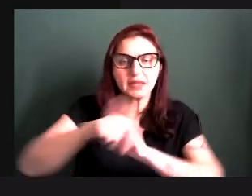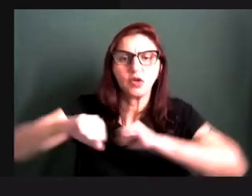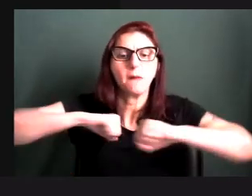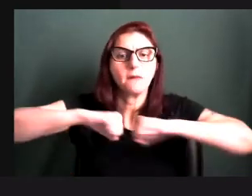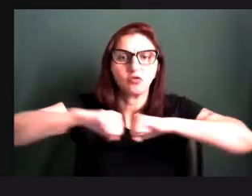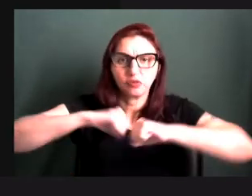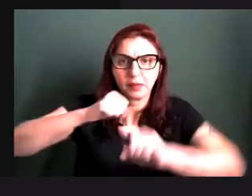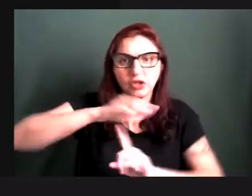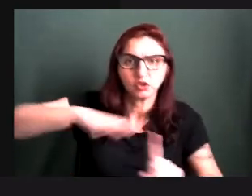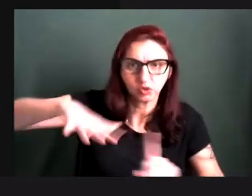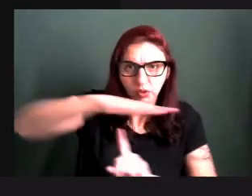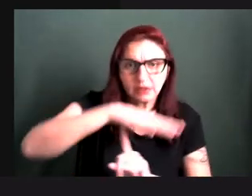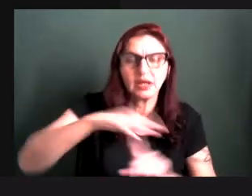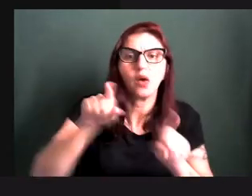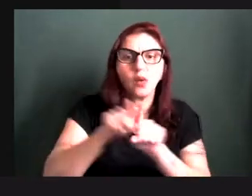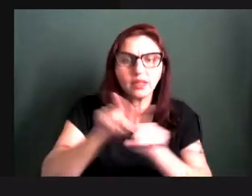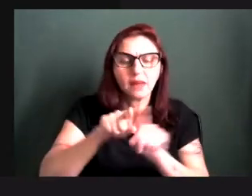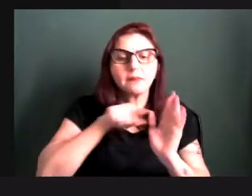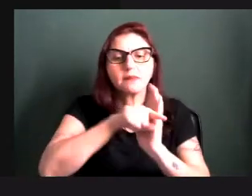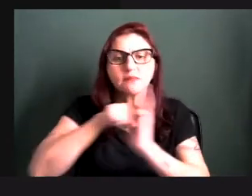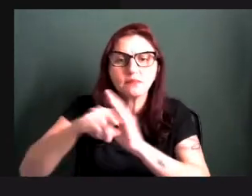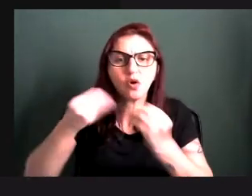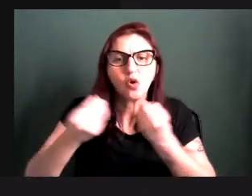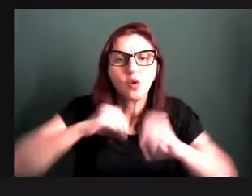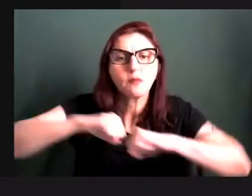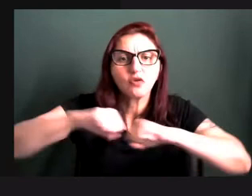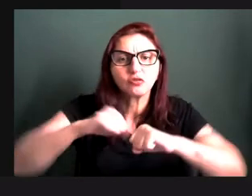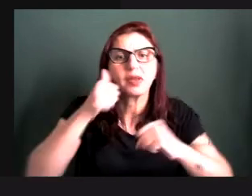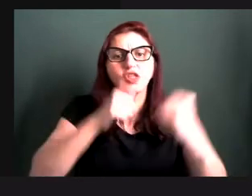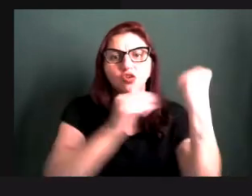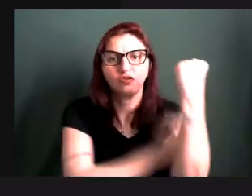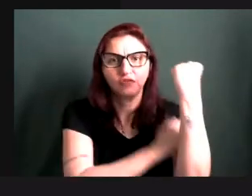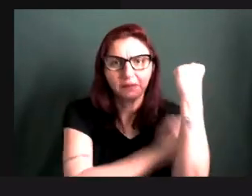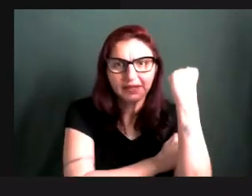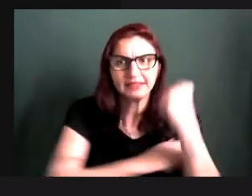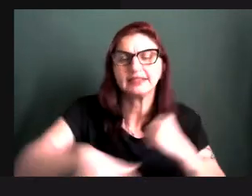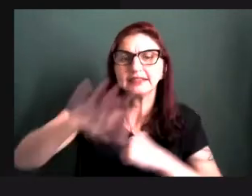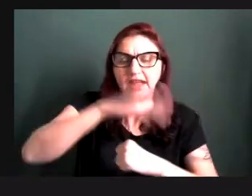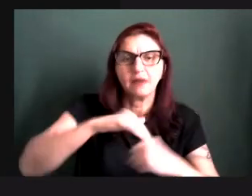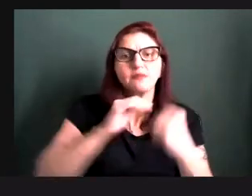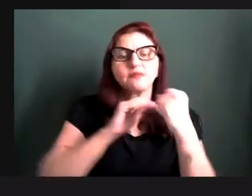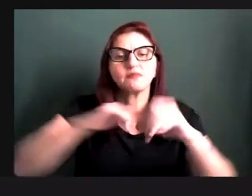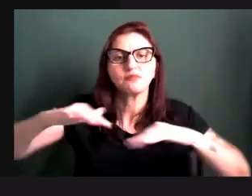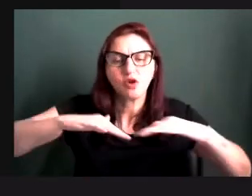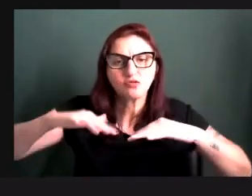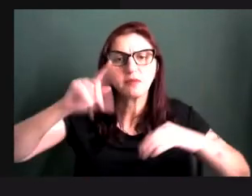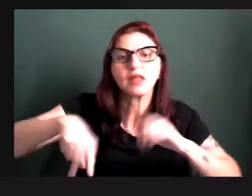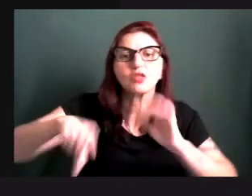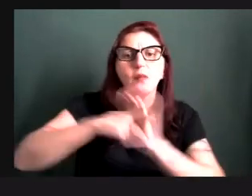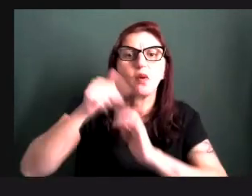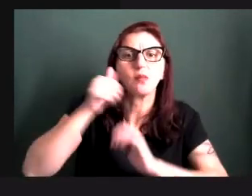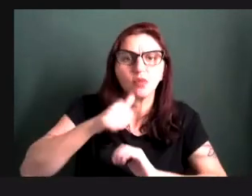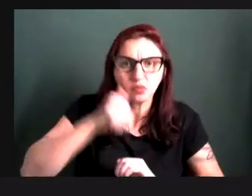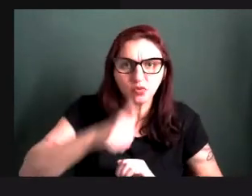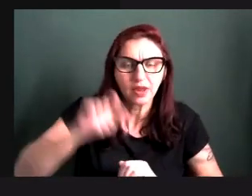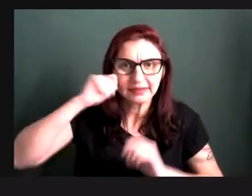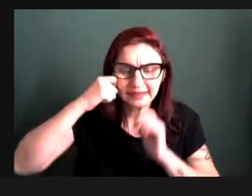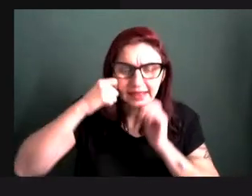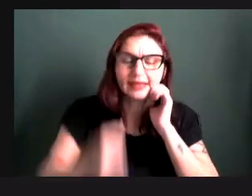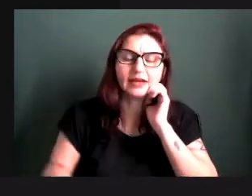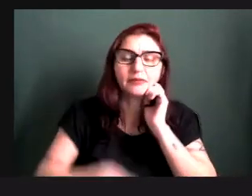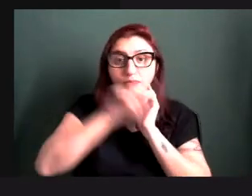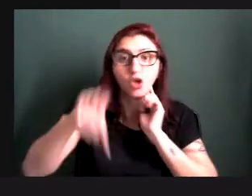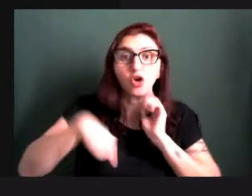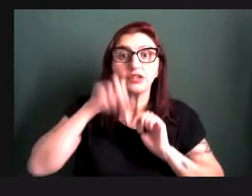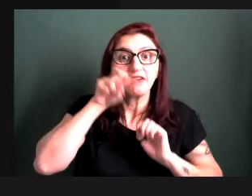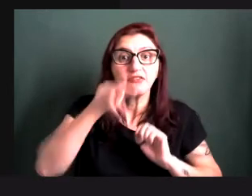os movimentos feministas, é muito importante, muitos deles me representam bem e se faz necessário que grande parte dessas movimentações são as mulheres que articulam,